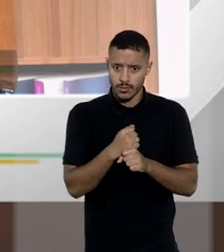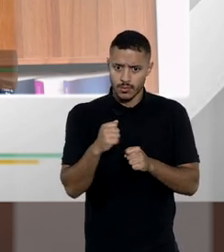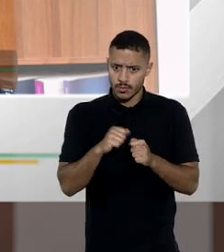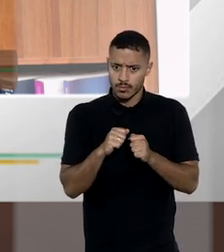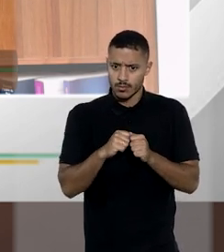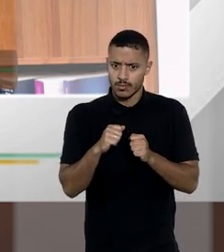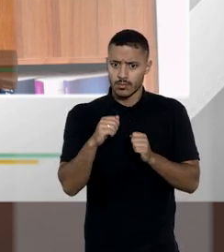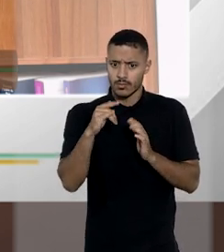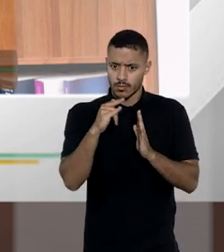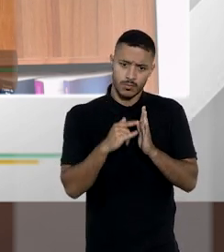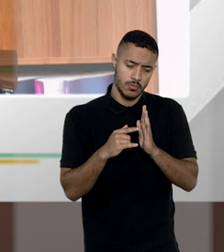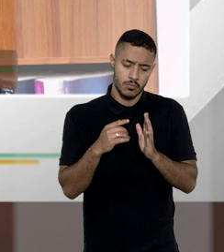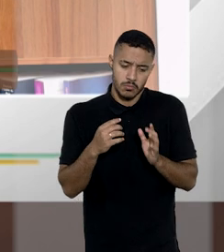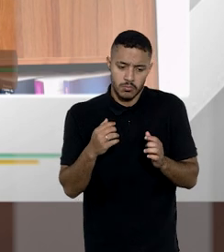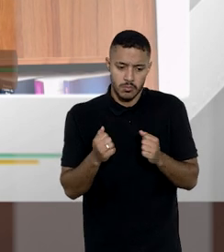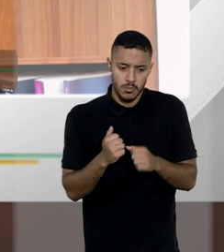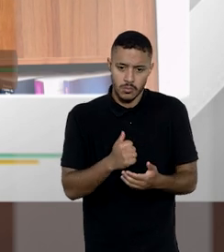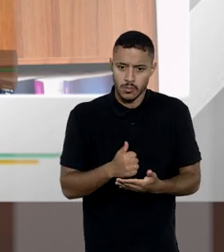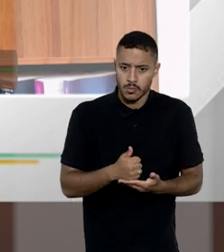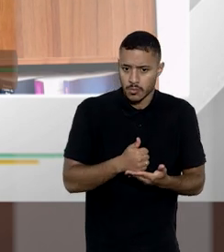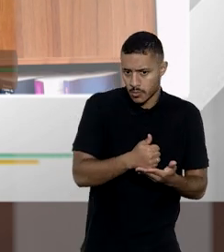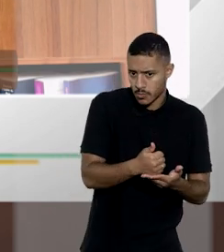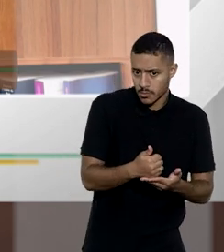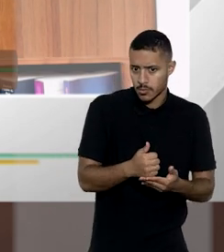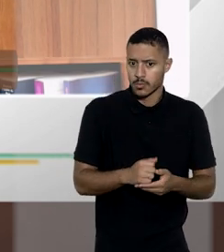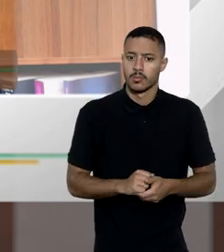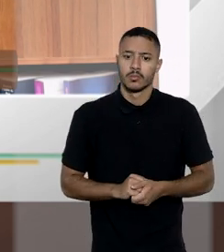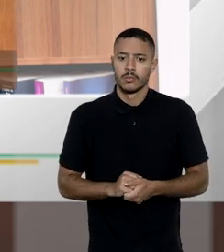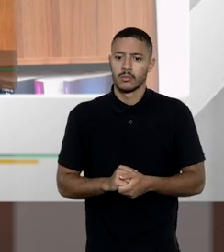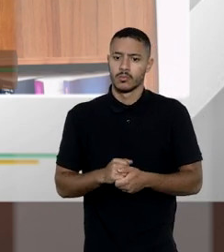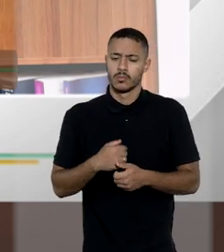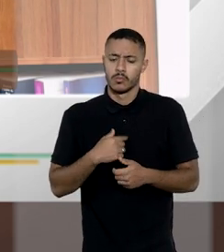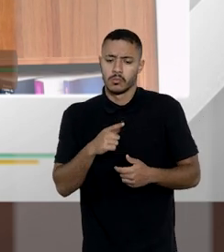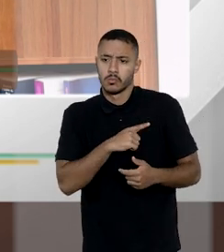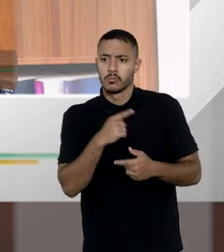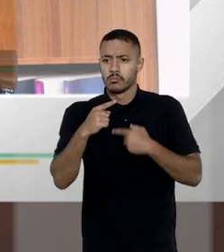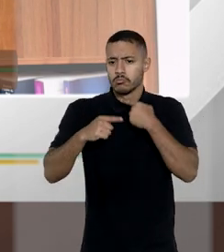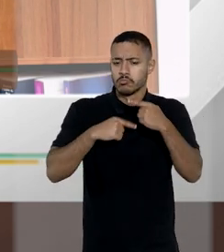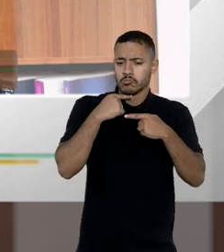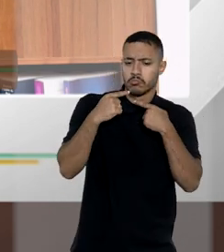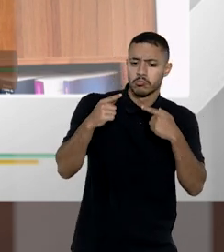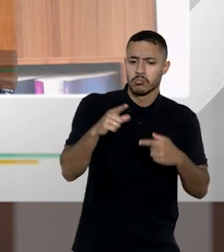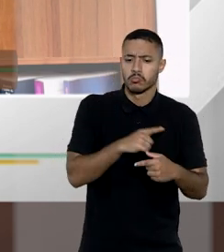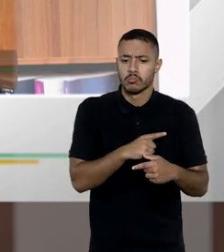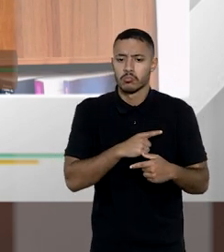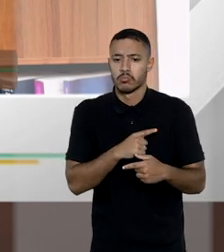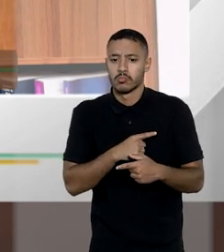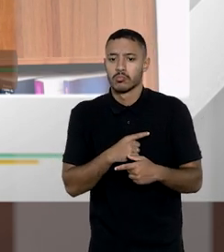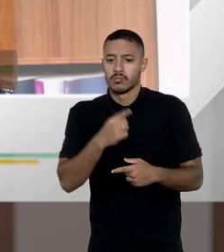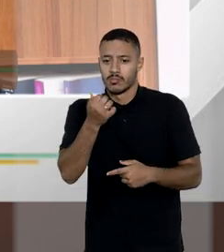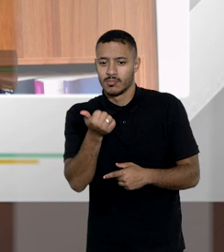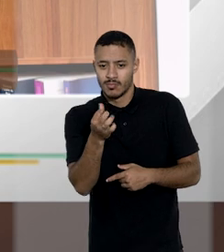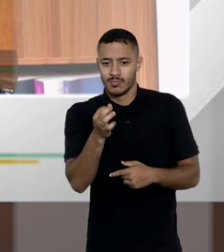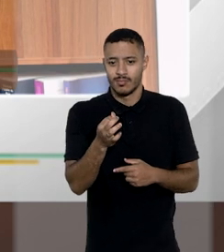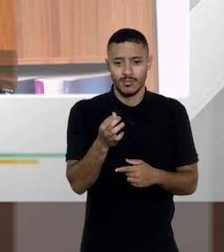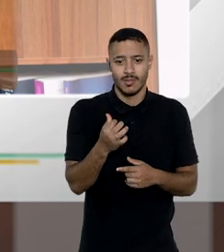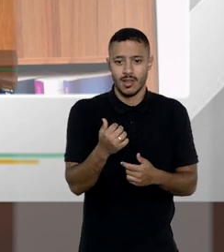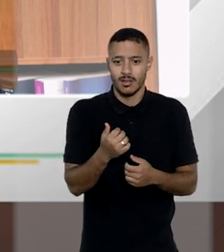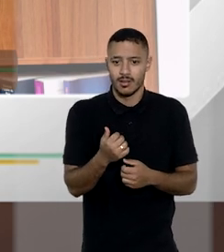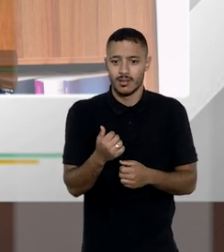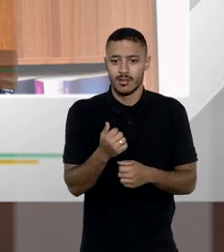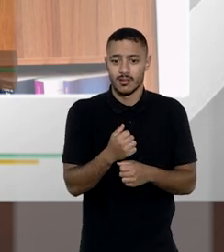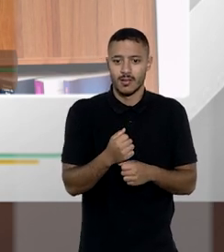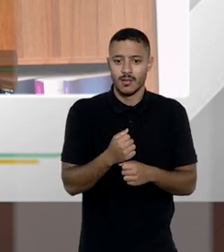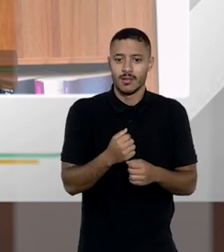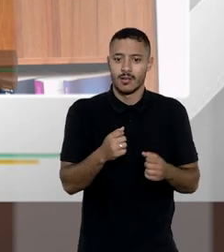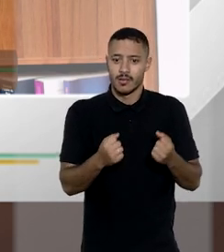poder fazer o seu testamento sem nenhuma assistência tá certo que eu fico com um pouco em dúvida do que teria de patrimônio uma pessoa de 16 anos